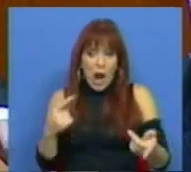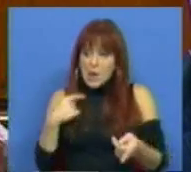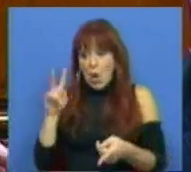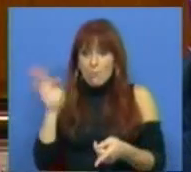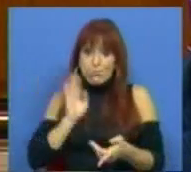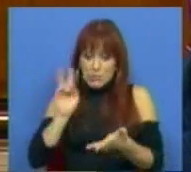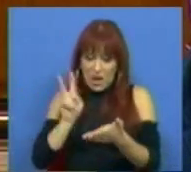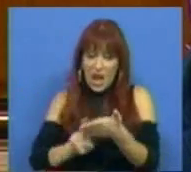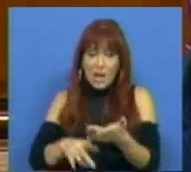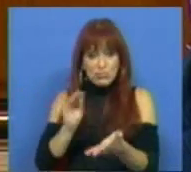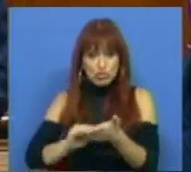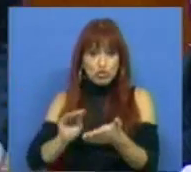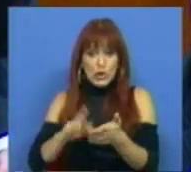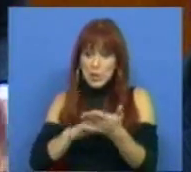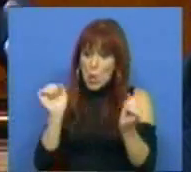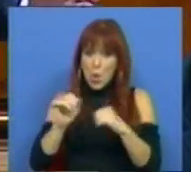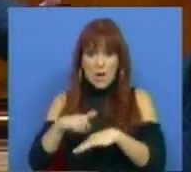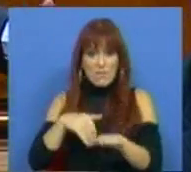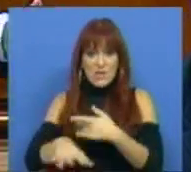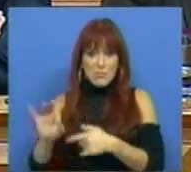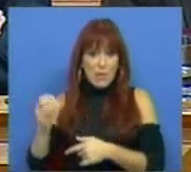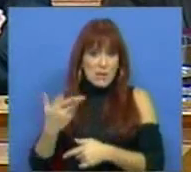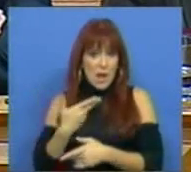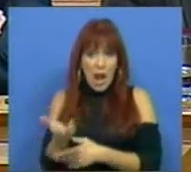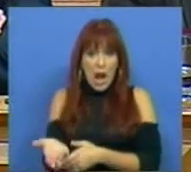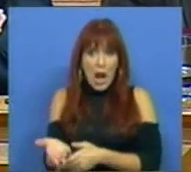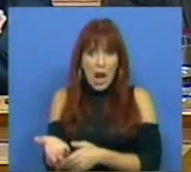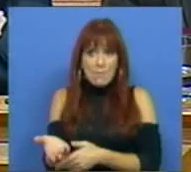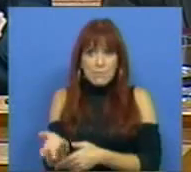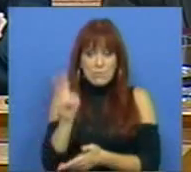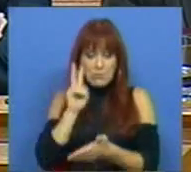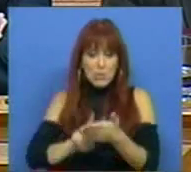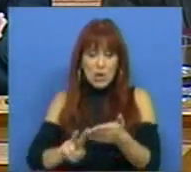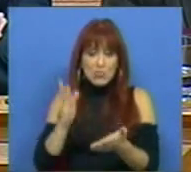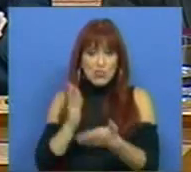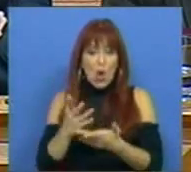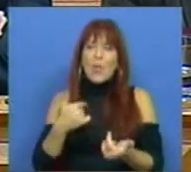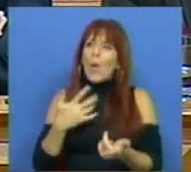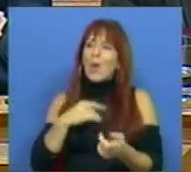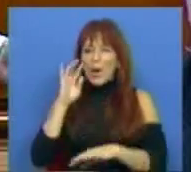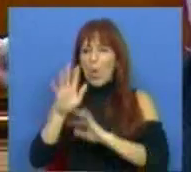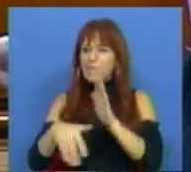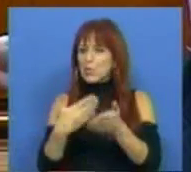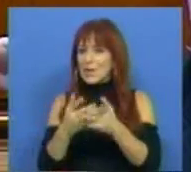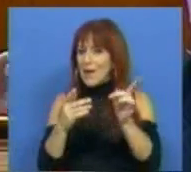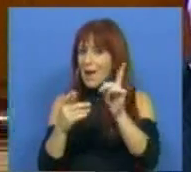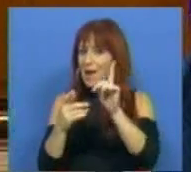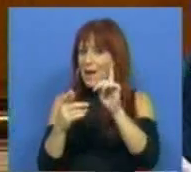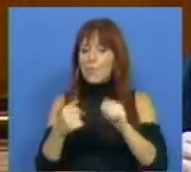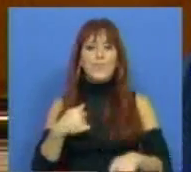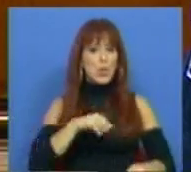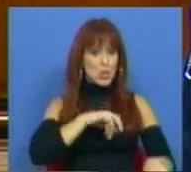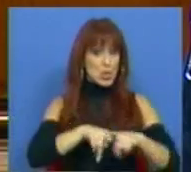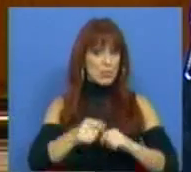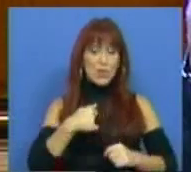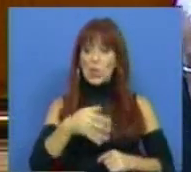-se ao trabalho de ler o que está escrito no acordo que fizemos com o PSD. É só ler e não querer confundir. E os